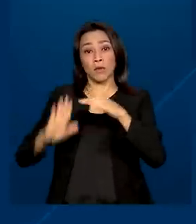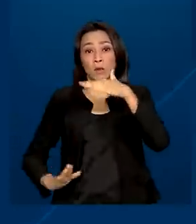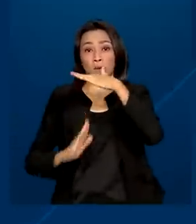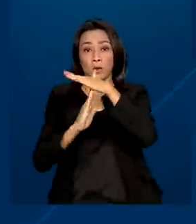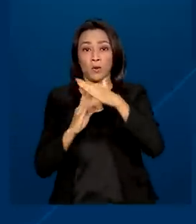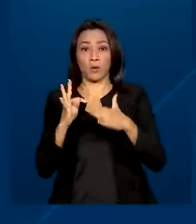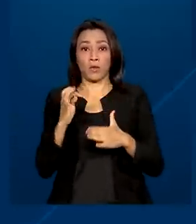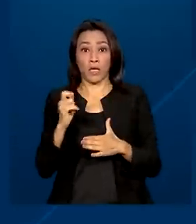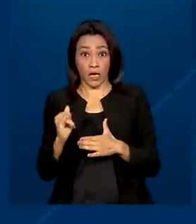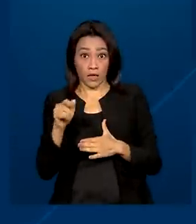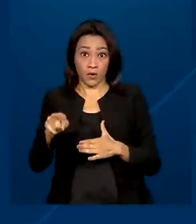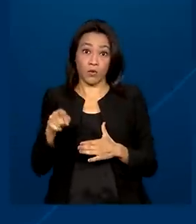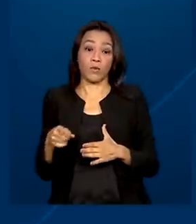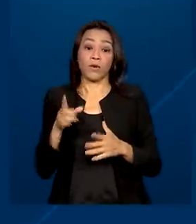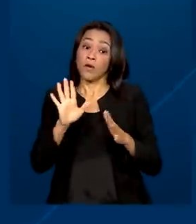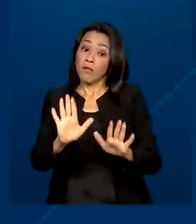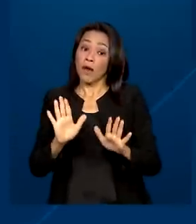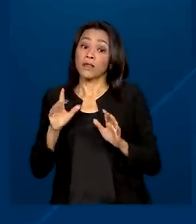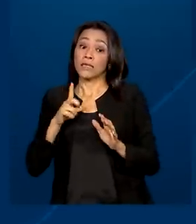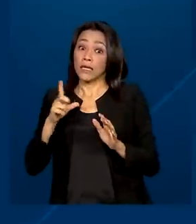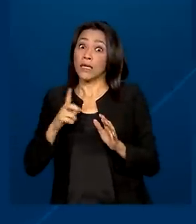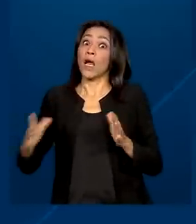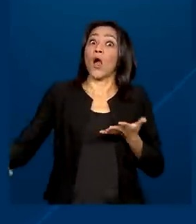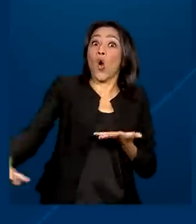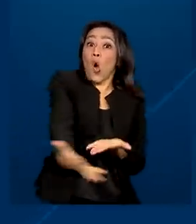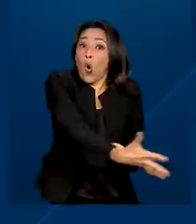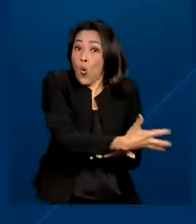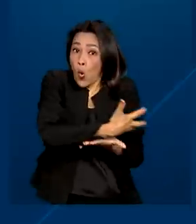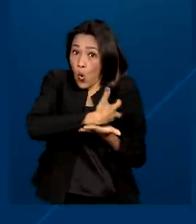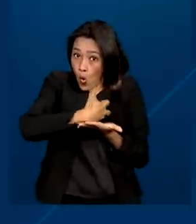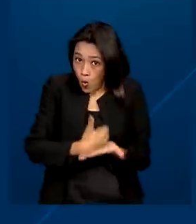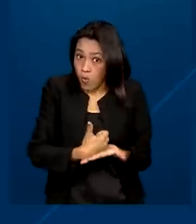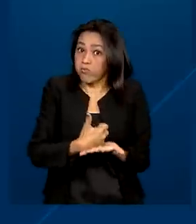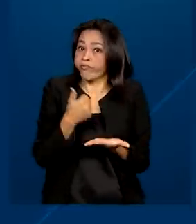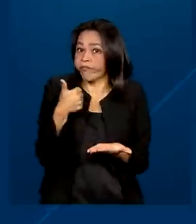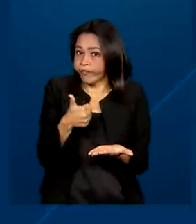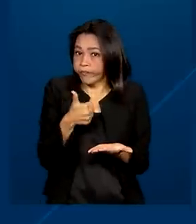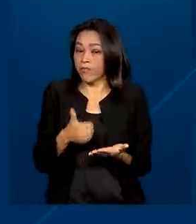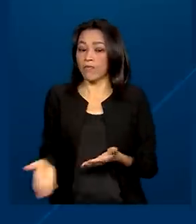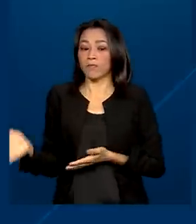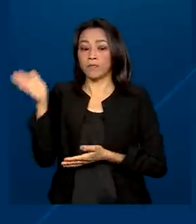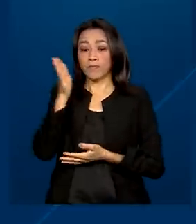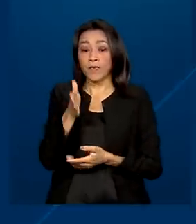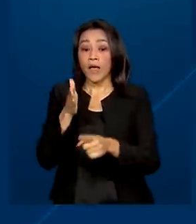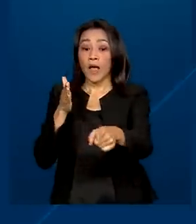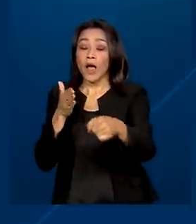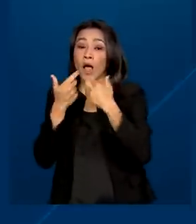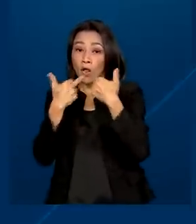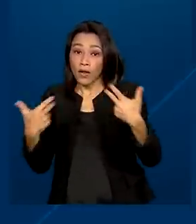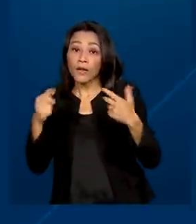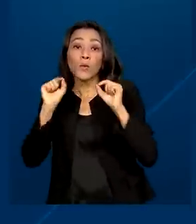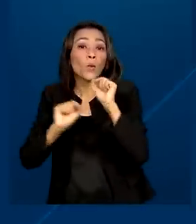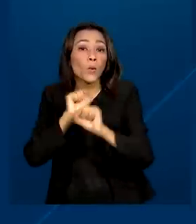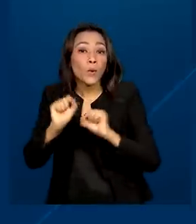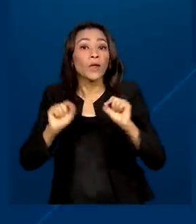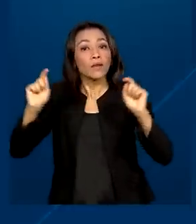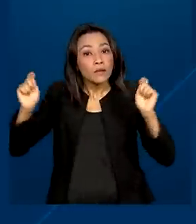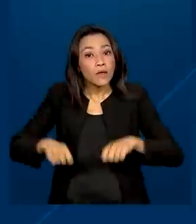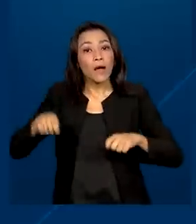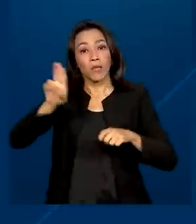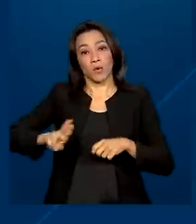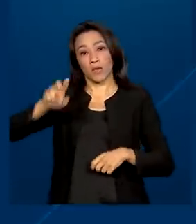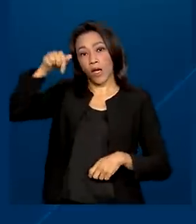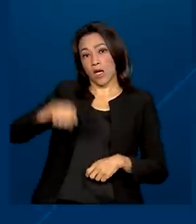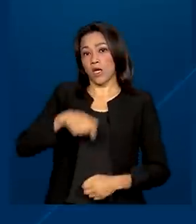exemplo, desde que haja excesso de arrecadação. A novidade aqui é que o recurso poderá ser usado ainda este